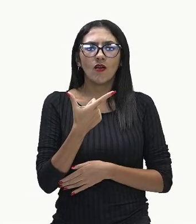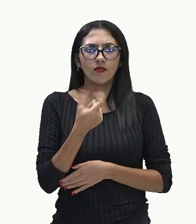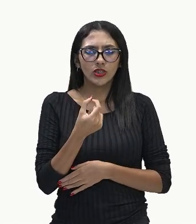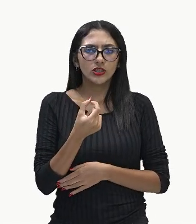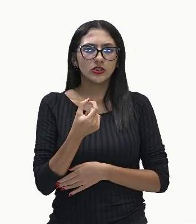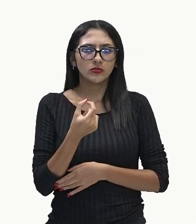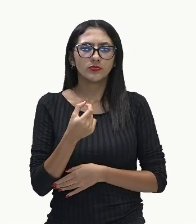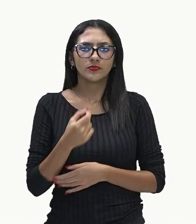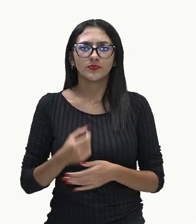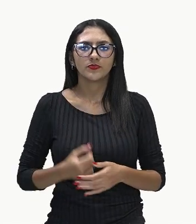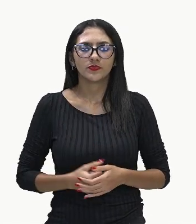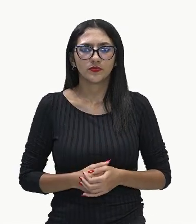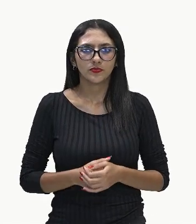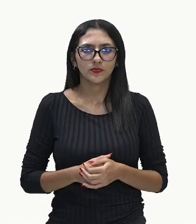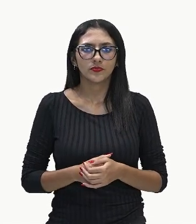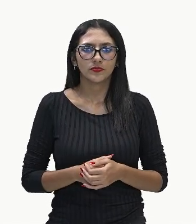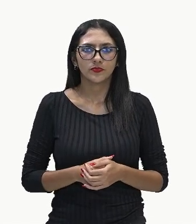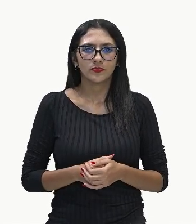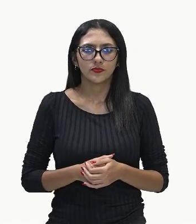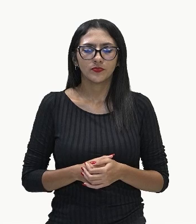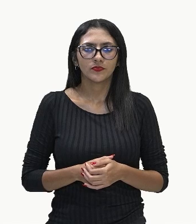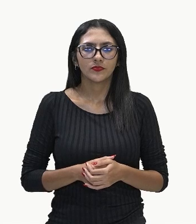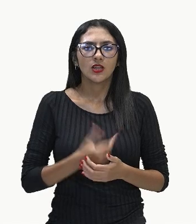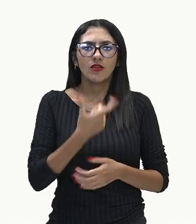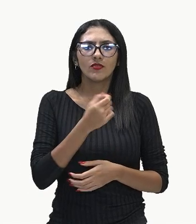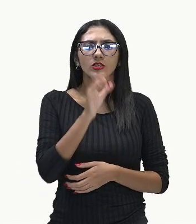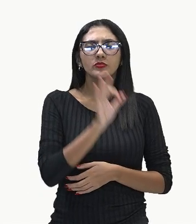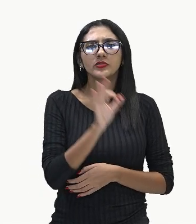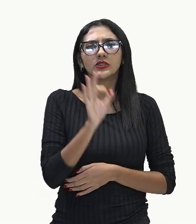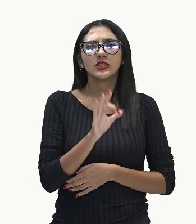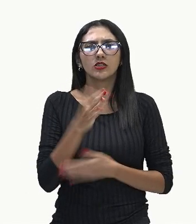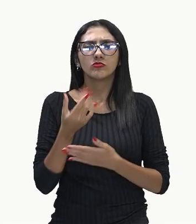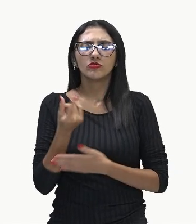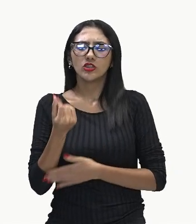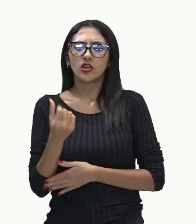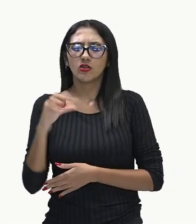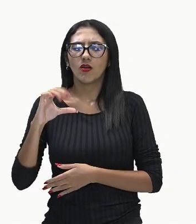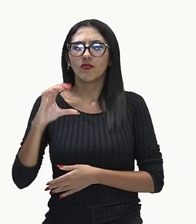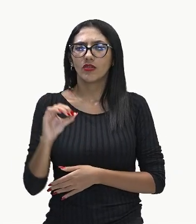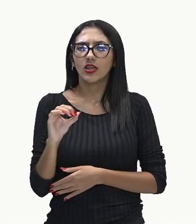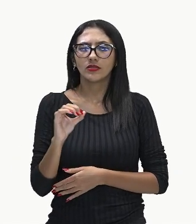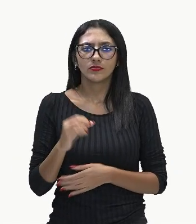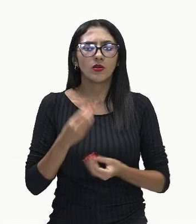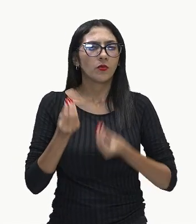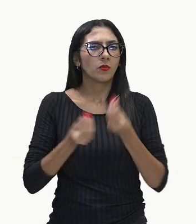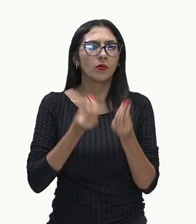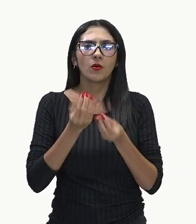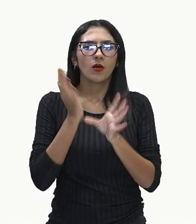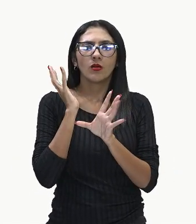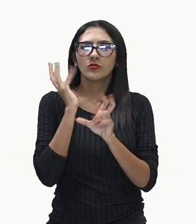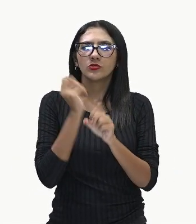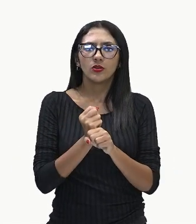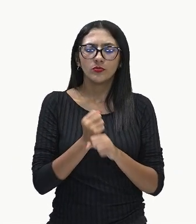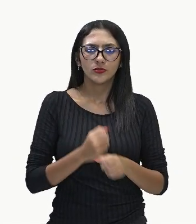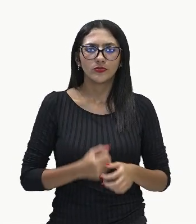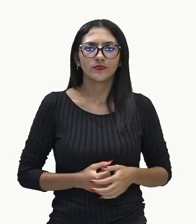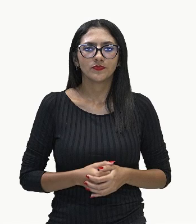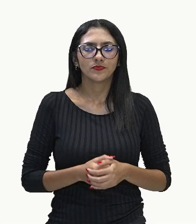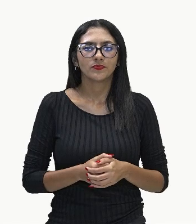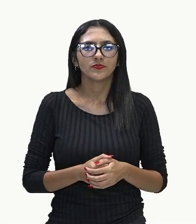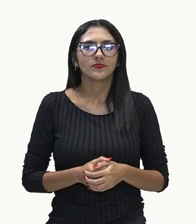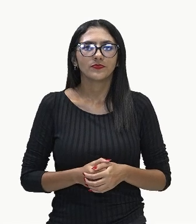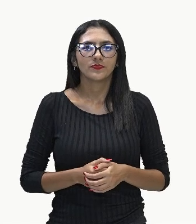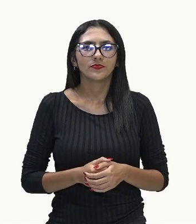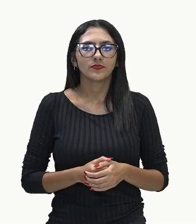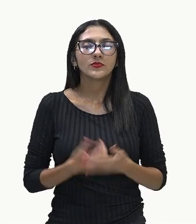só vou colocar 90, tá? Porque é 90 milhões, tá? Então como é que a gente calcula? Aqui agora entra um pouquinho ali da nossa prática